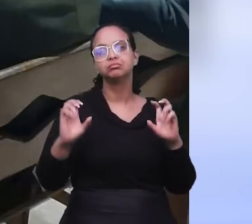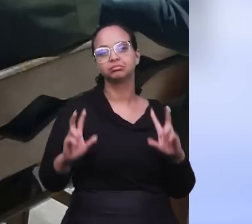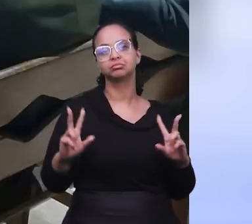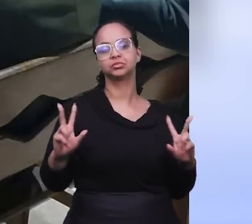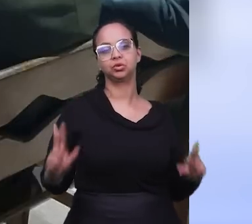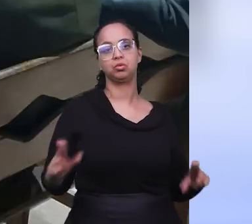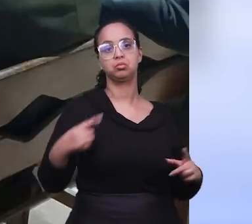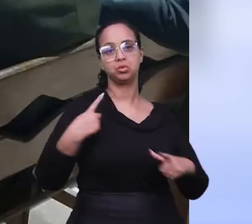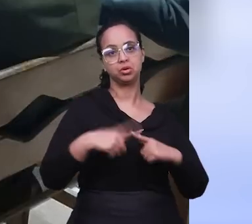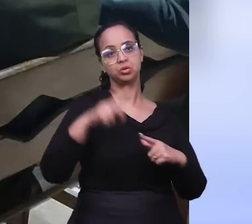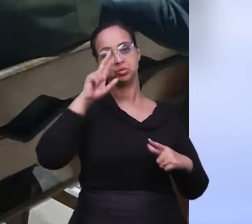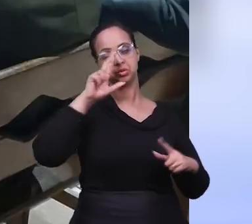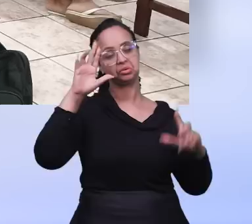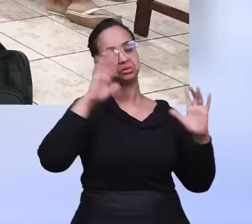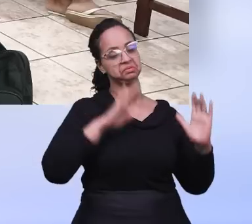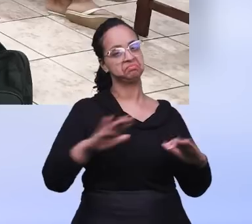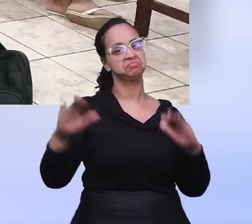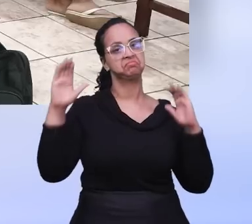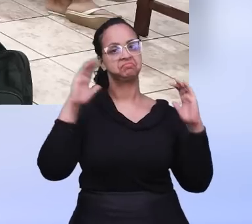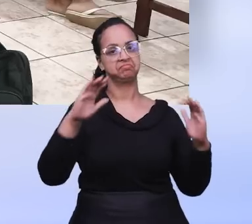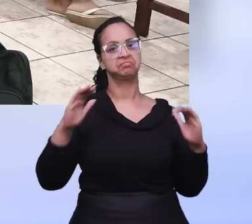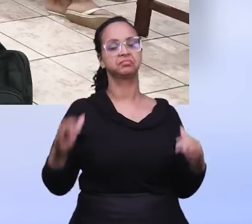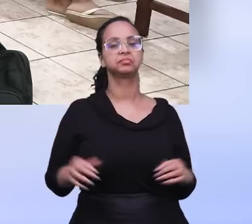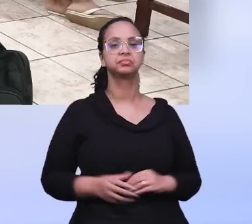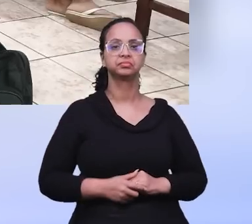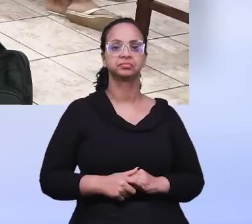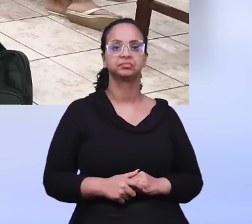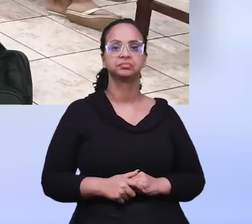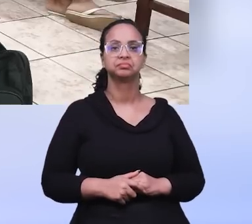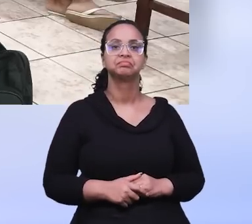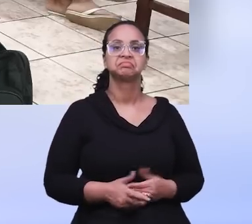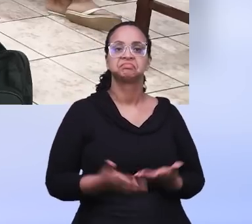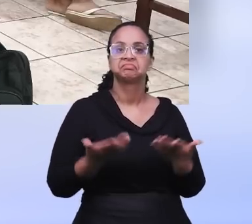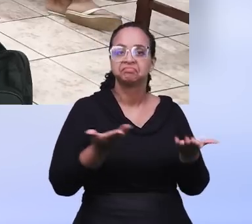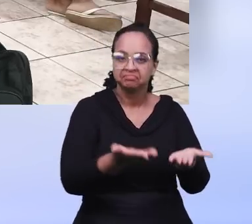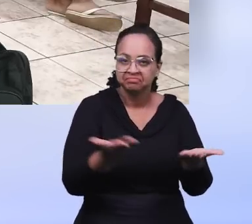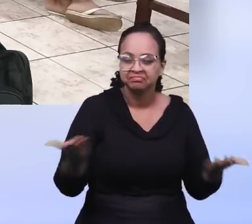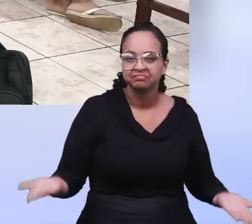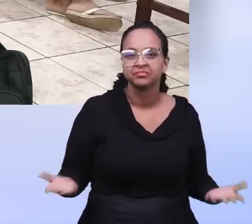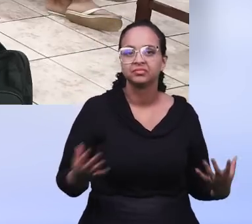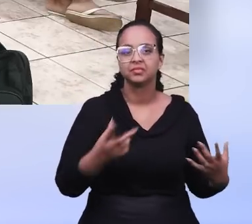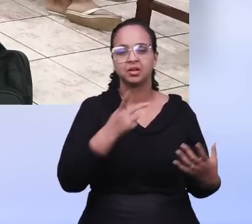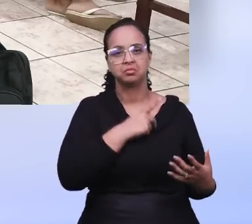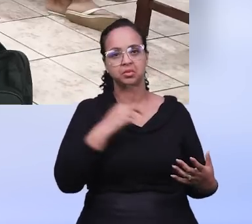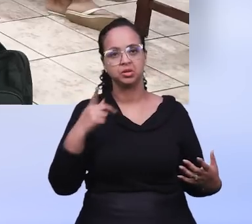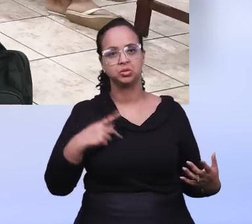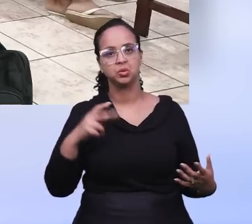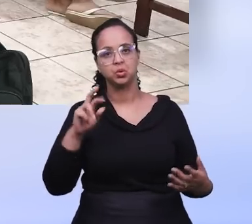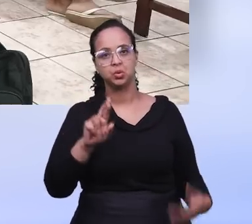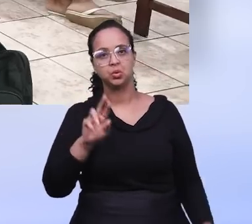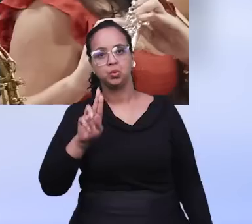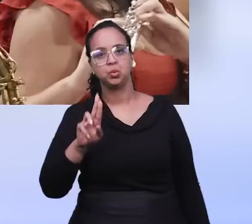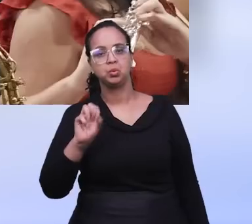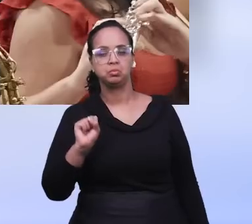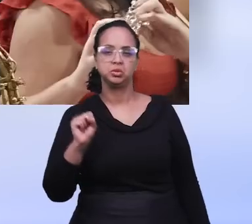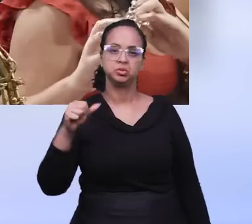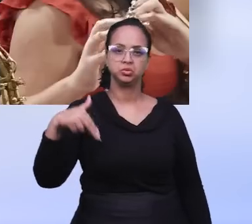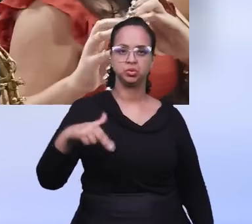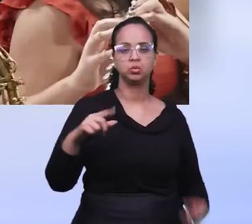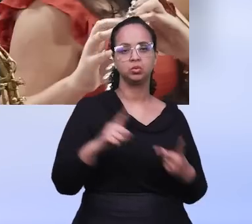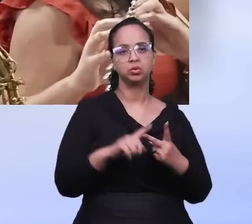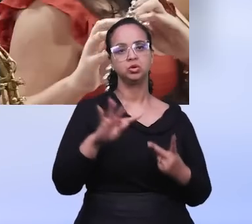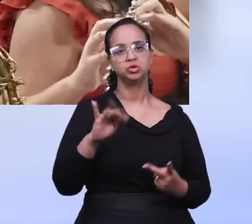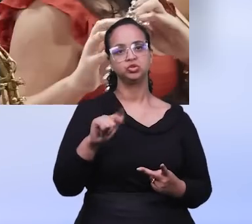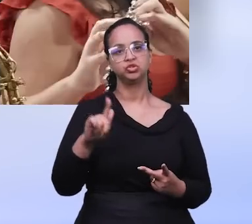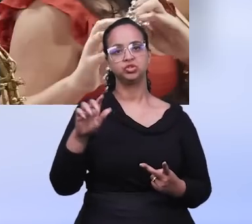neste não foi diferente pois o nome do Senhor alcançou muitas vidas. Uma saudação especial ao pastor Rubson Guida ao